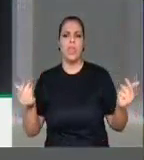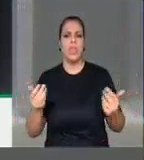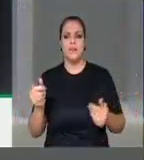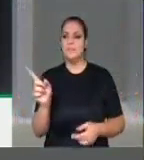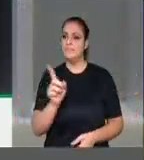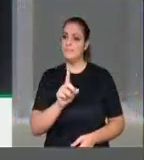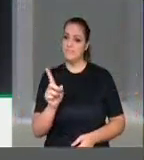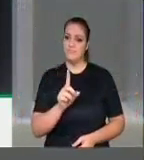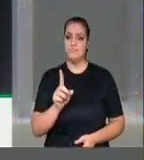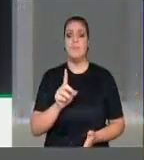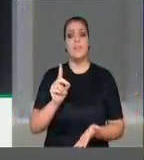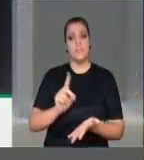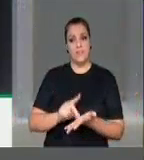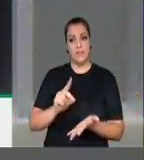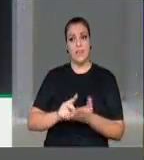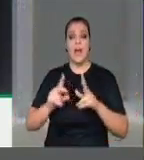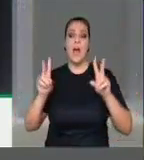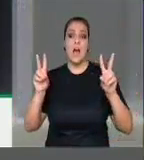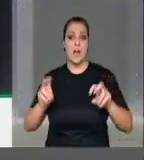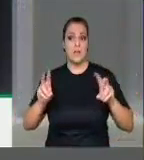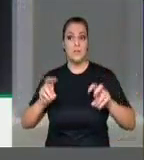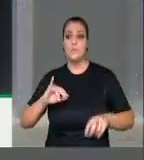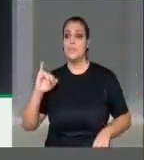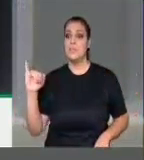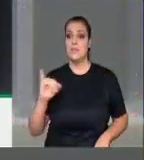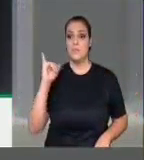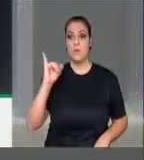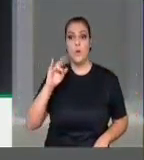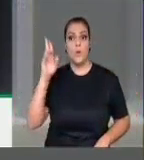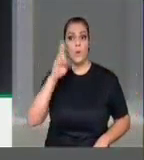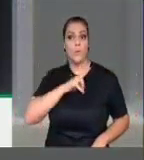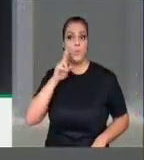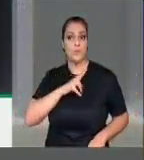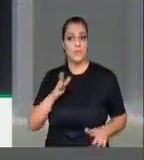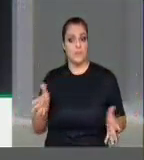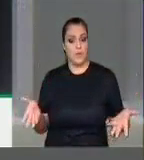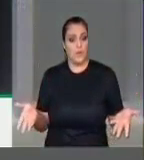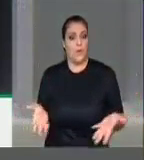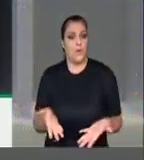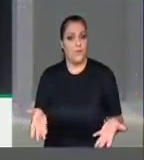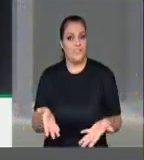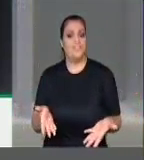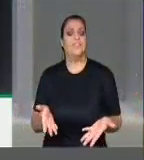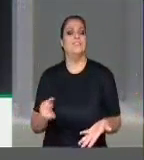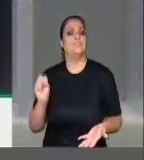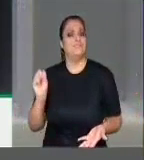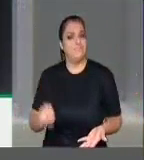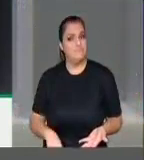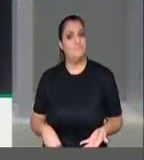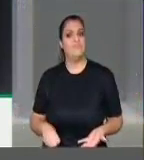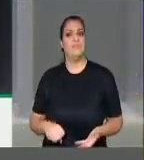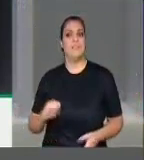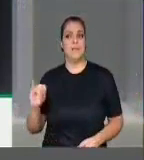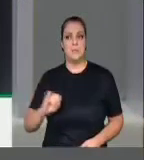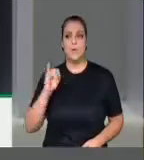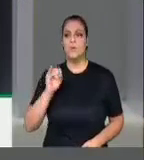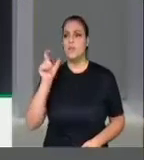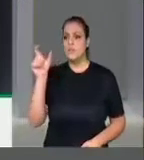São, na realidade, assuntos de importância imediata e prática, igualmente para indivíduos,